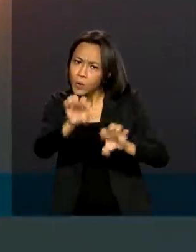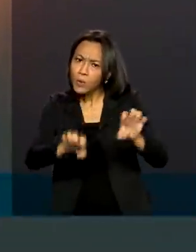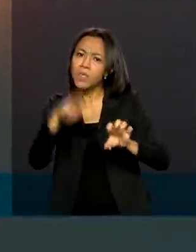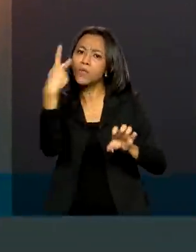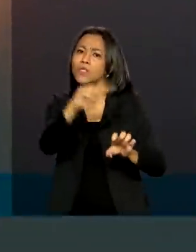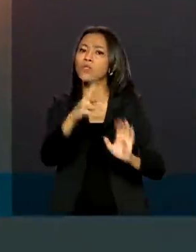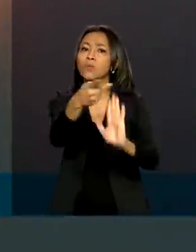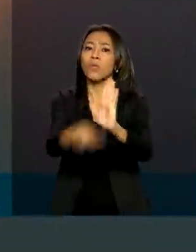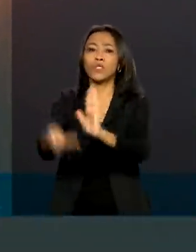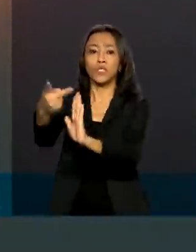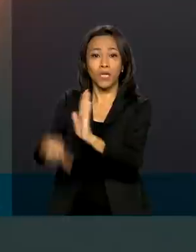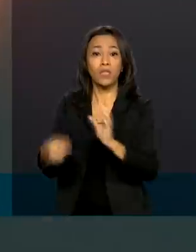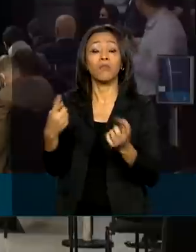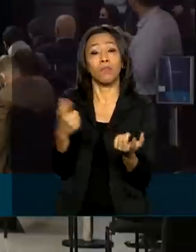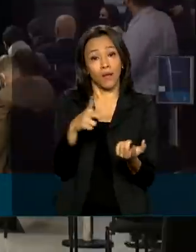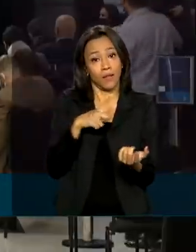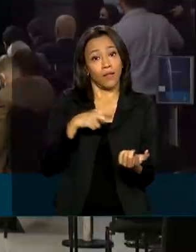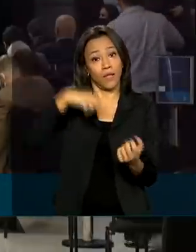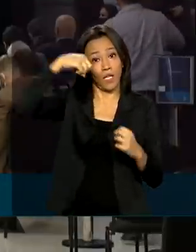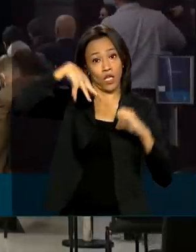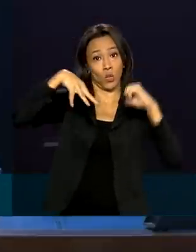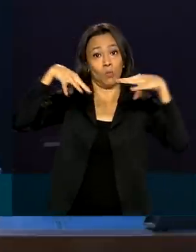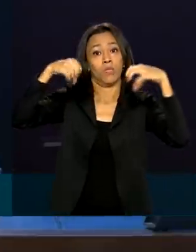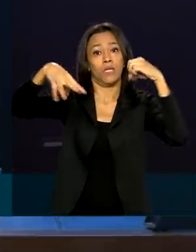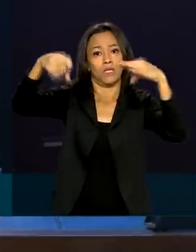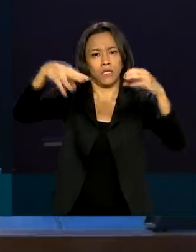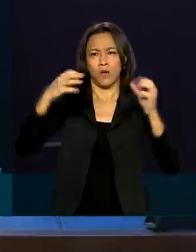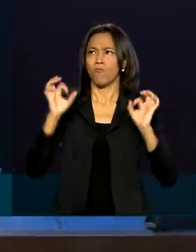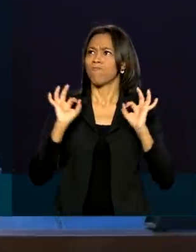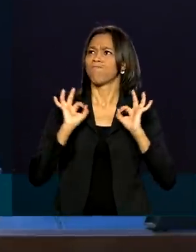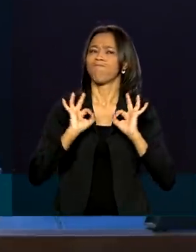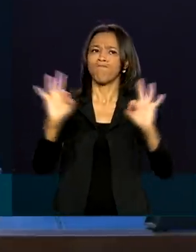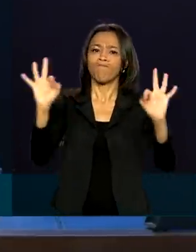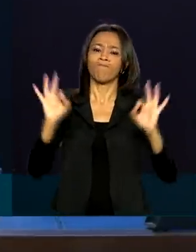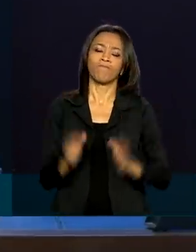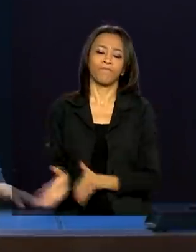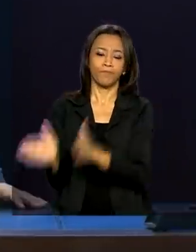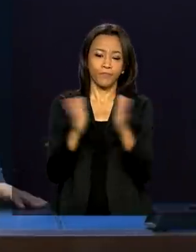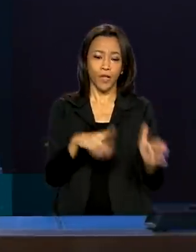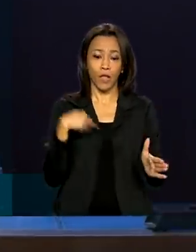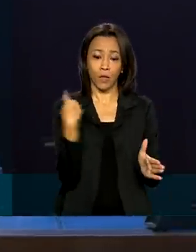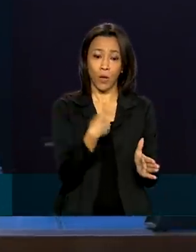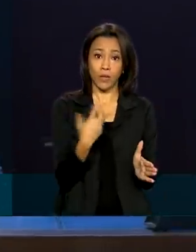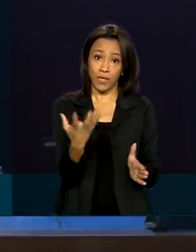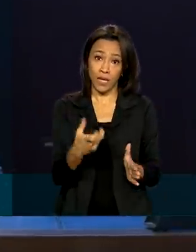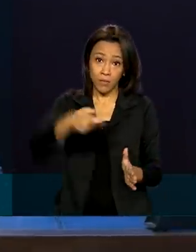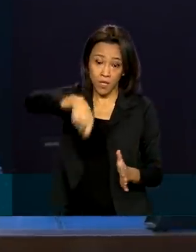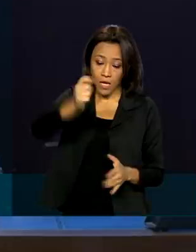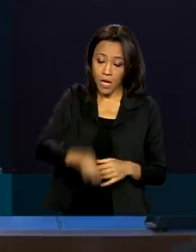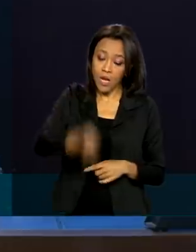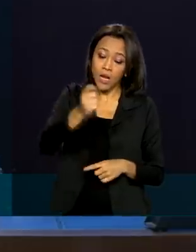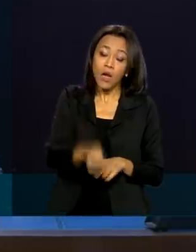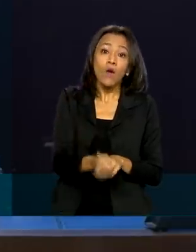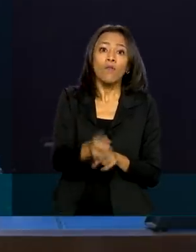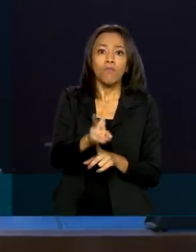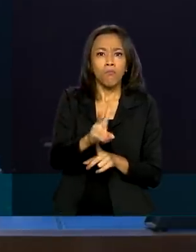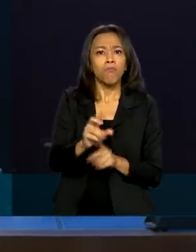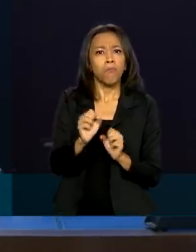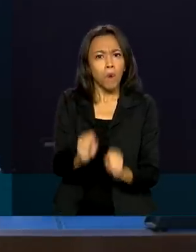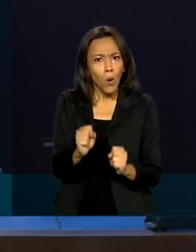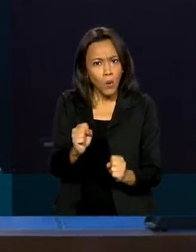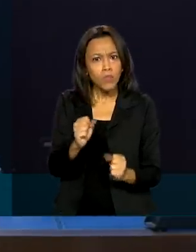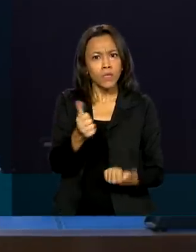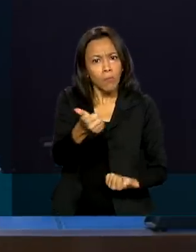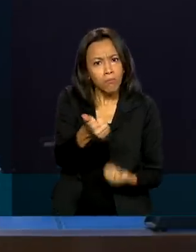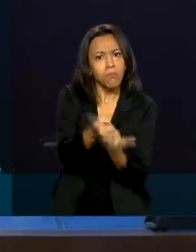serviços de iluminação pública. Nós queremos que esse leilão seja um marco e um divisor de águas. Nós temos,